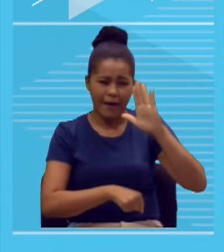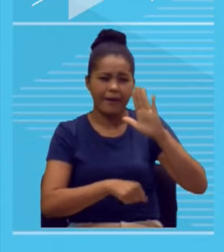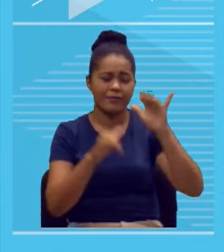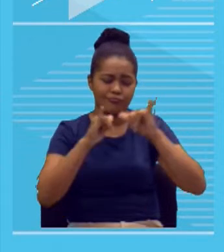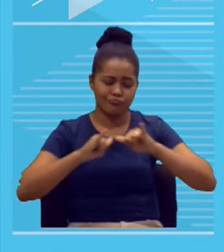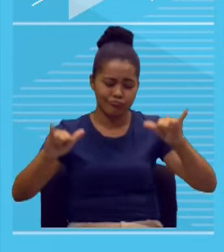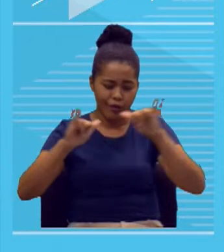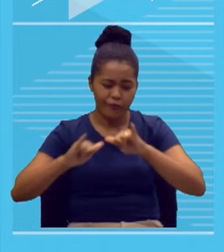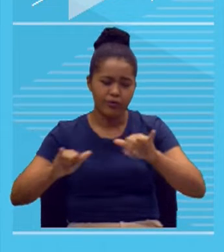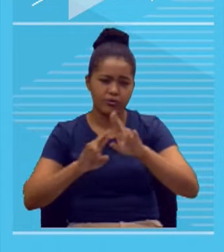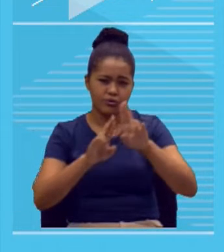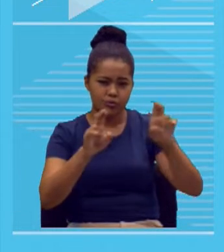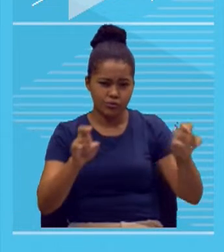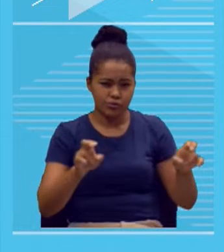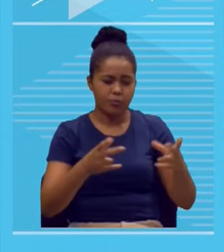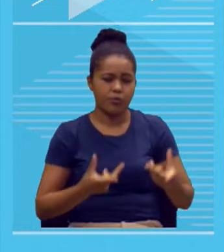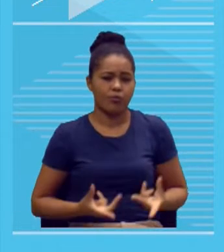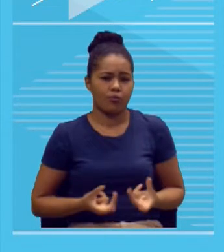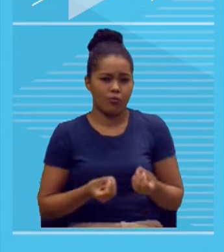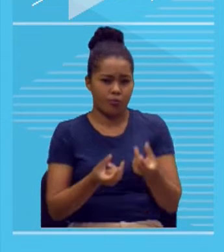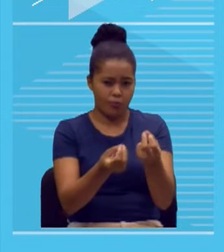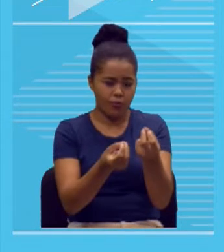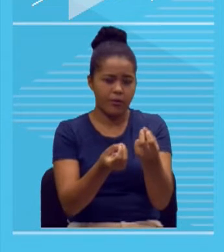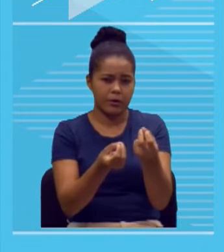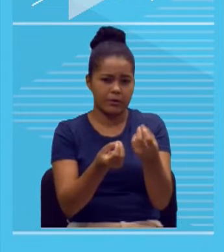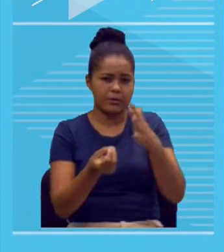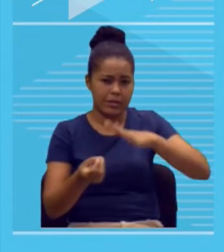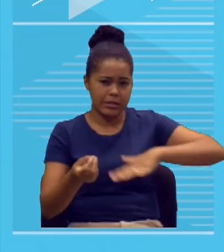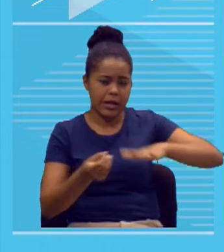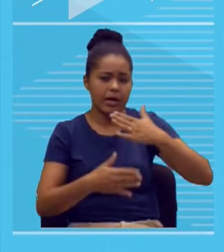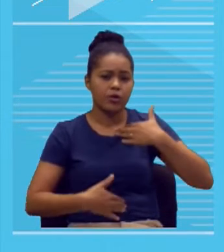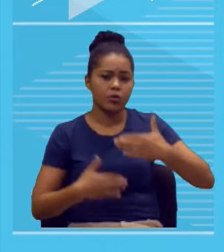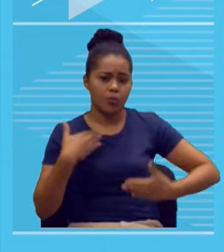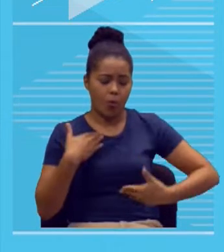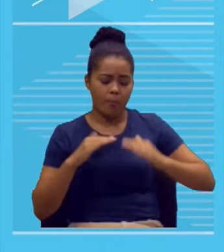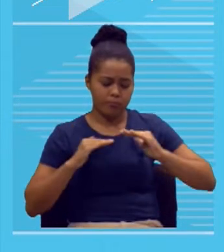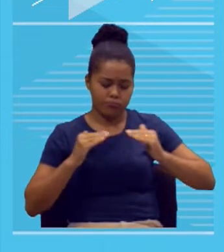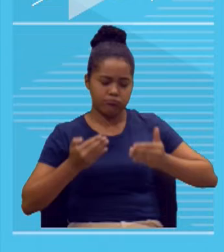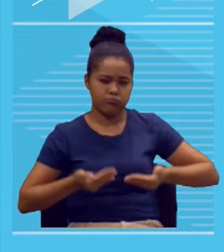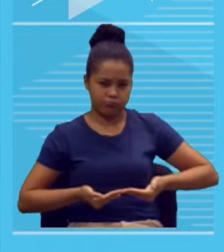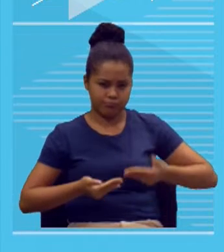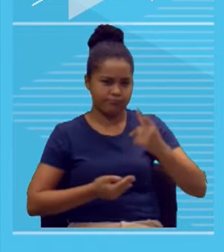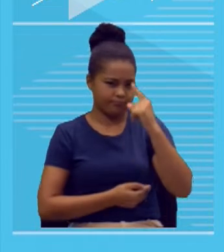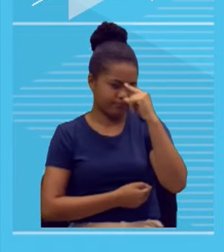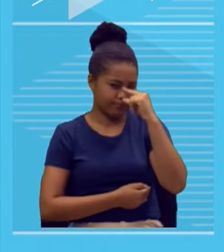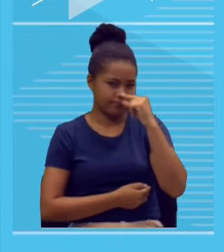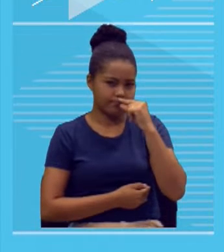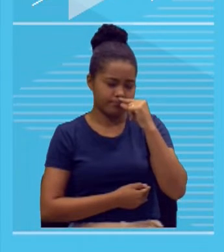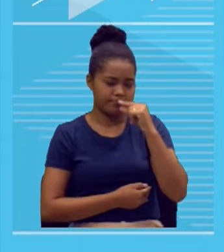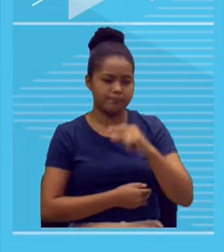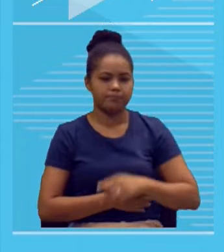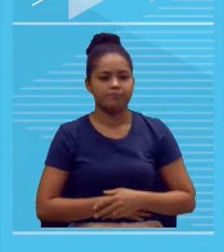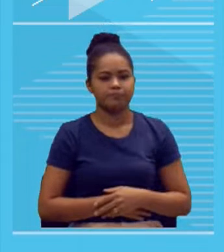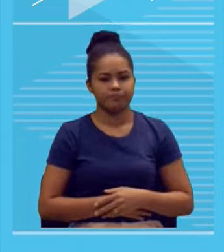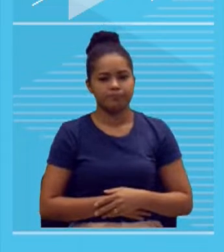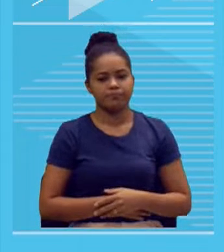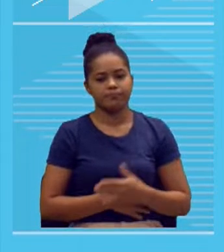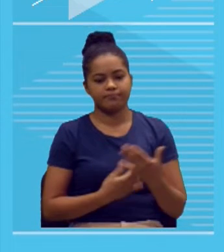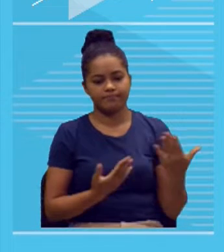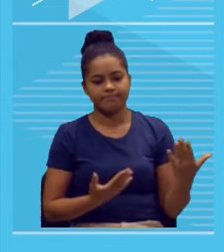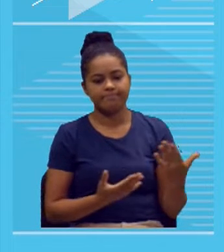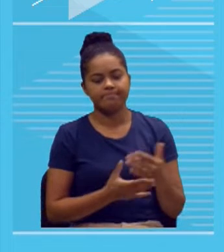nos aspectos gerais, mas o mês de outubro, em especial, é dedicado a essa campanha. Então, nós não poderíamos deixar de falar aqui,